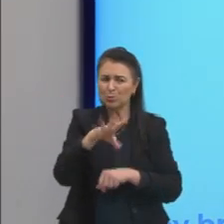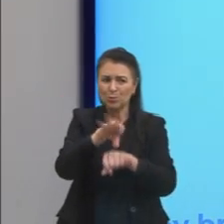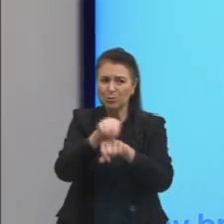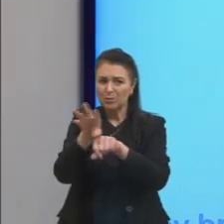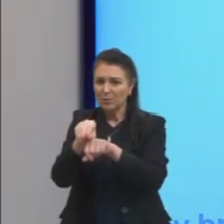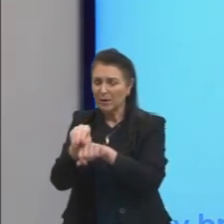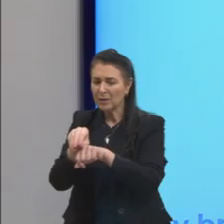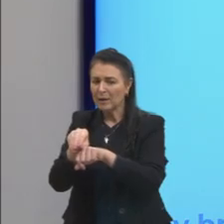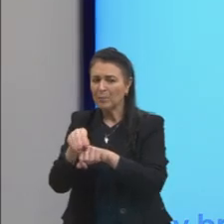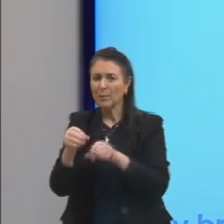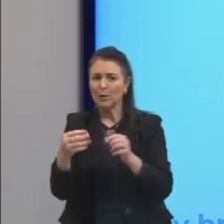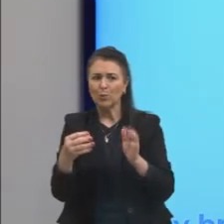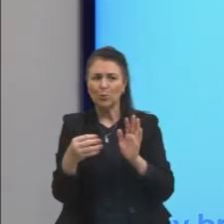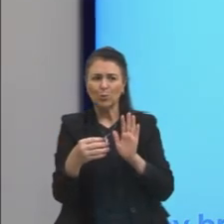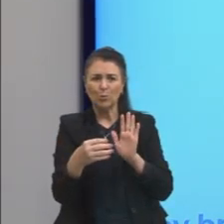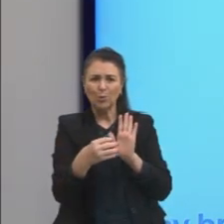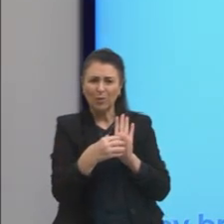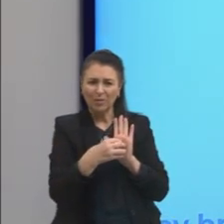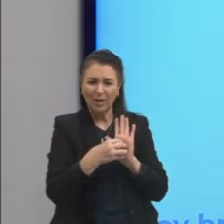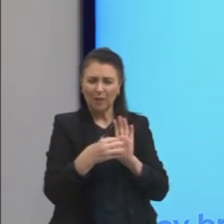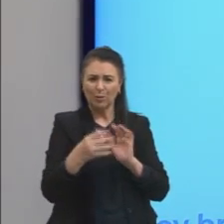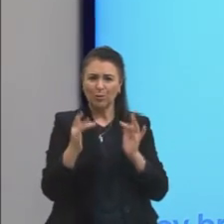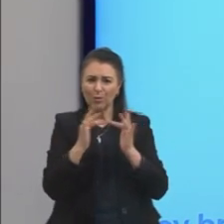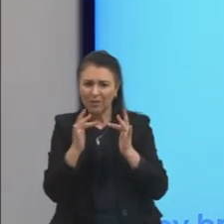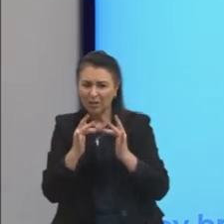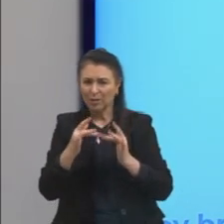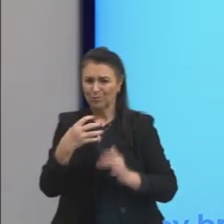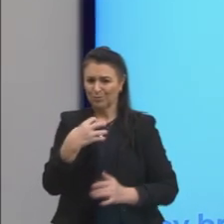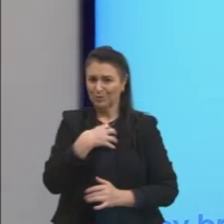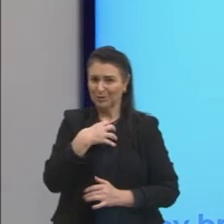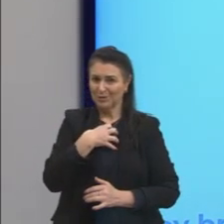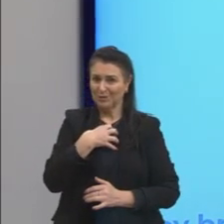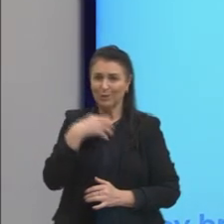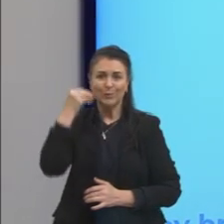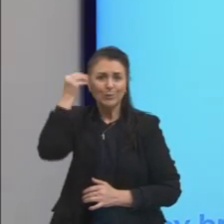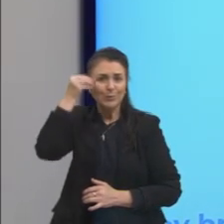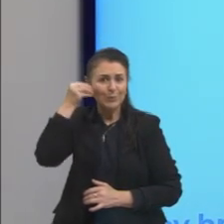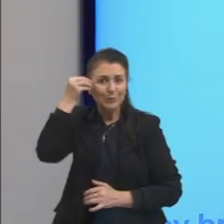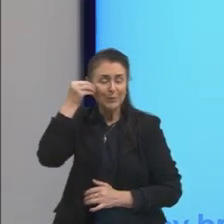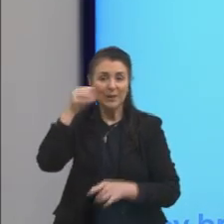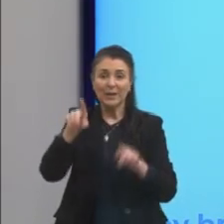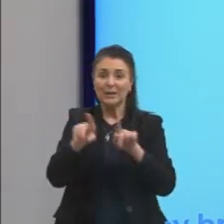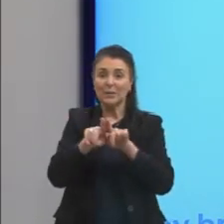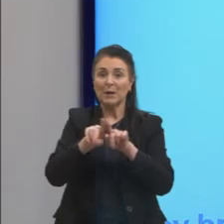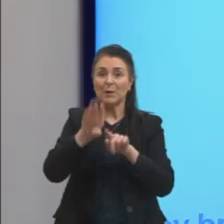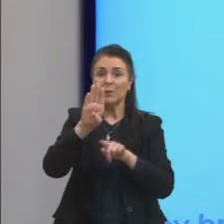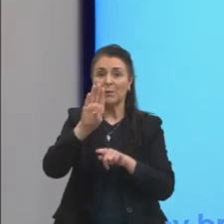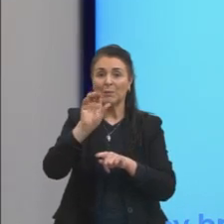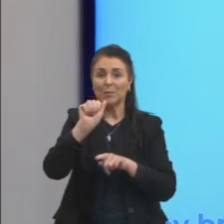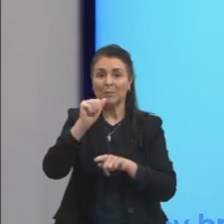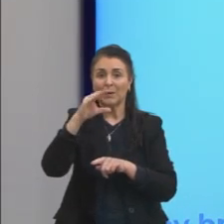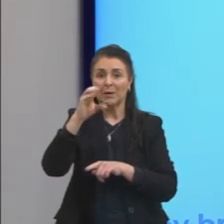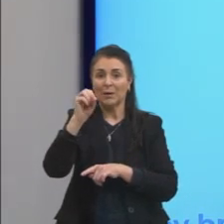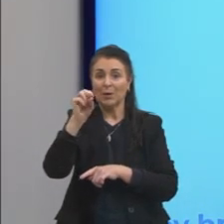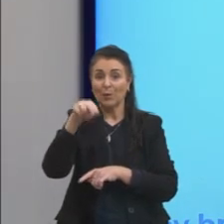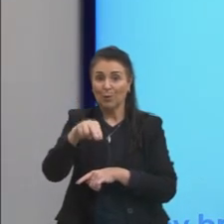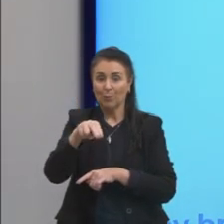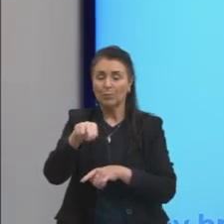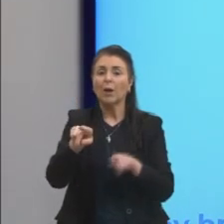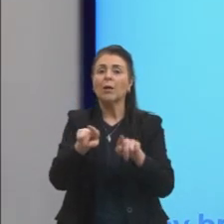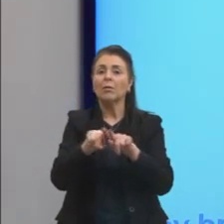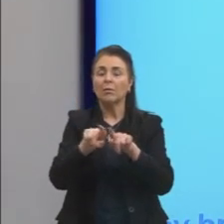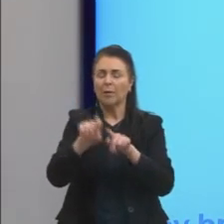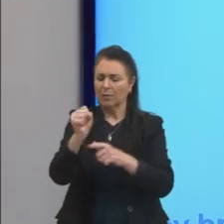sentidos, pelo empírico. Esse camarada aqui também, o Francis Bacon, ele também é um grande defensor do